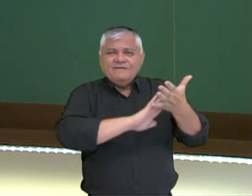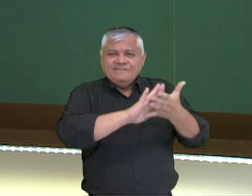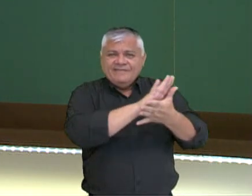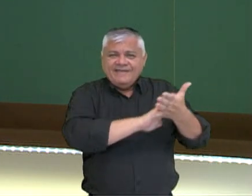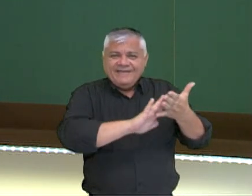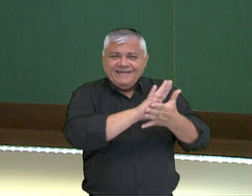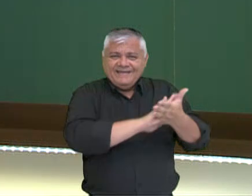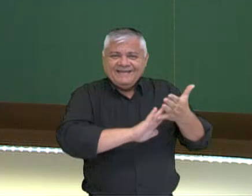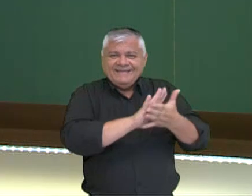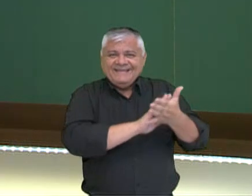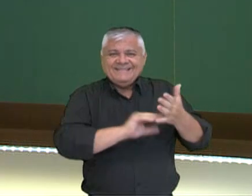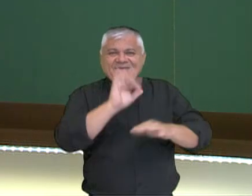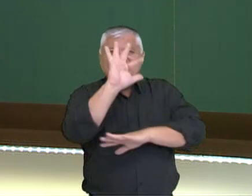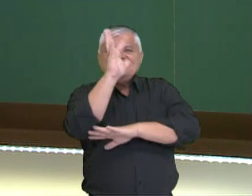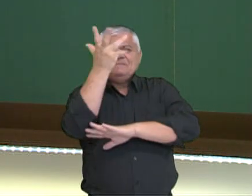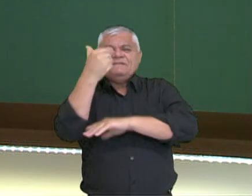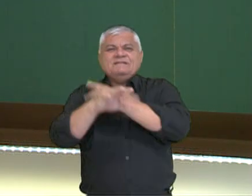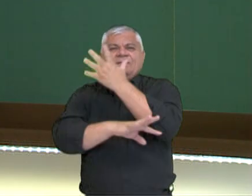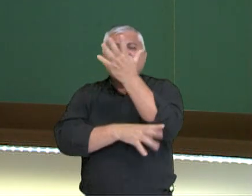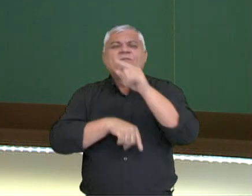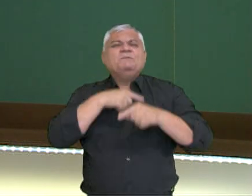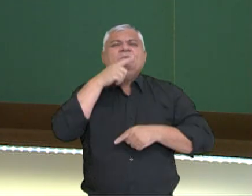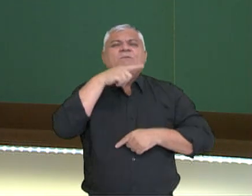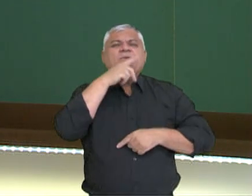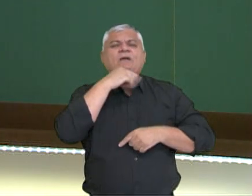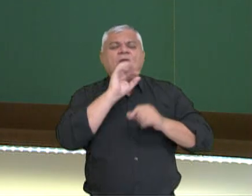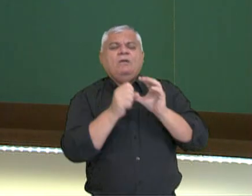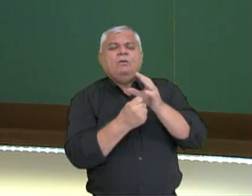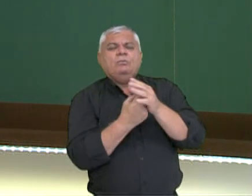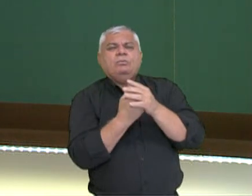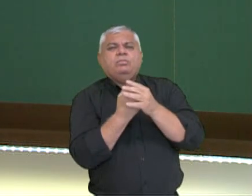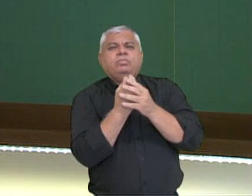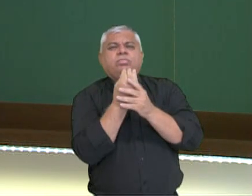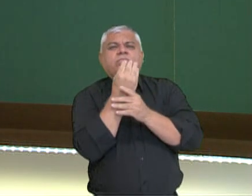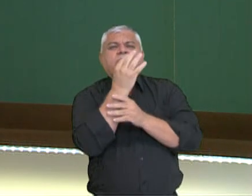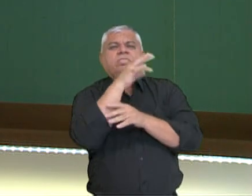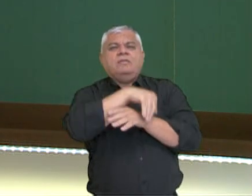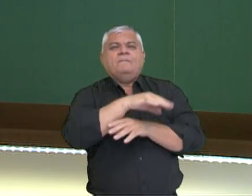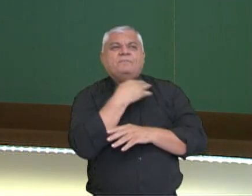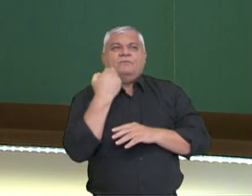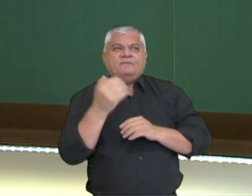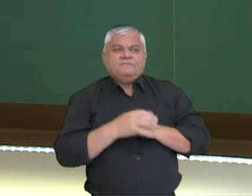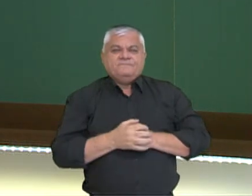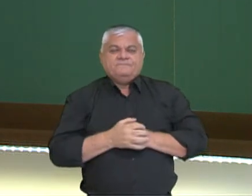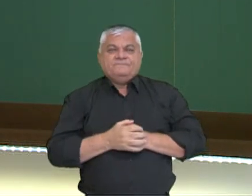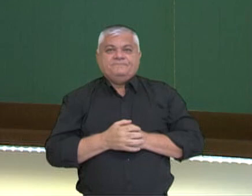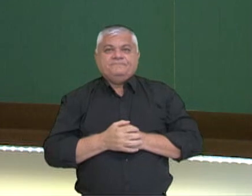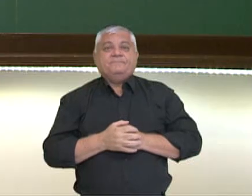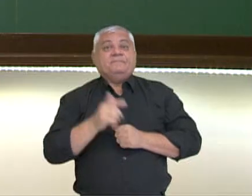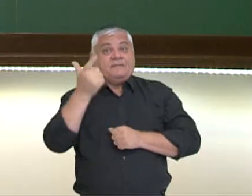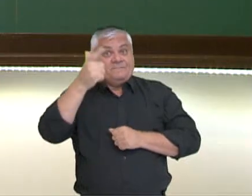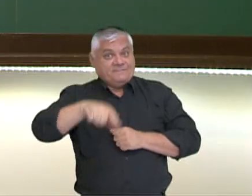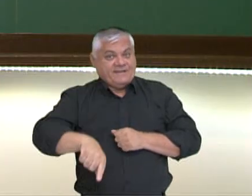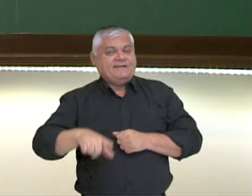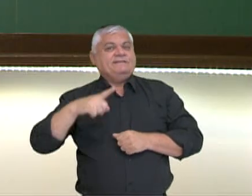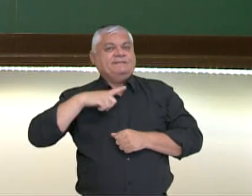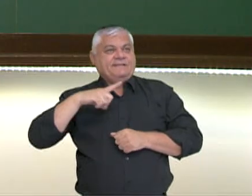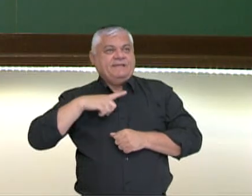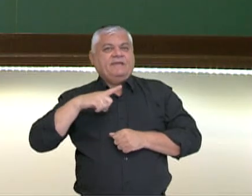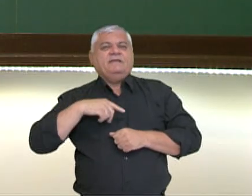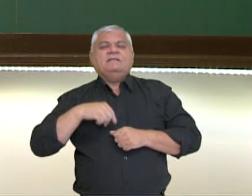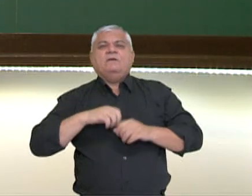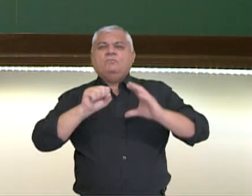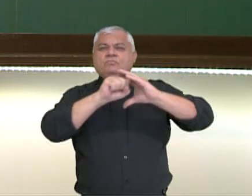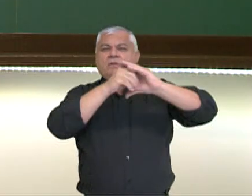elevado, as plantas não vão conseguir se desenvolver nestas áreas. E ainda a partir dessas